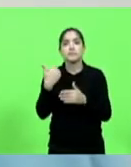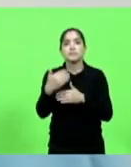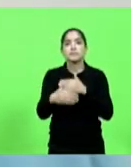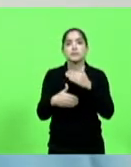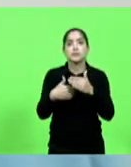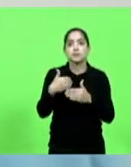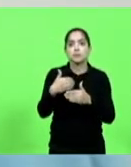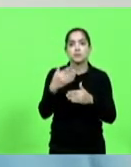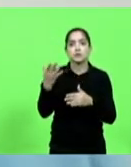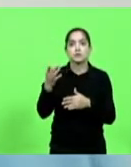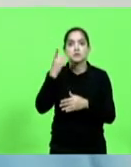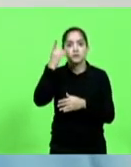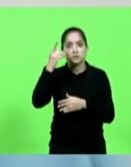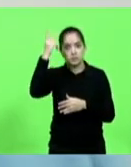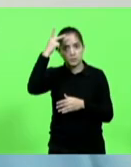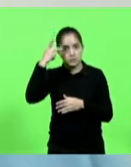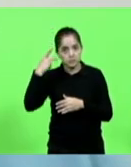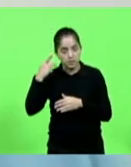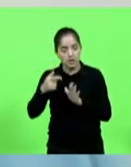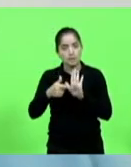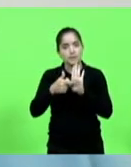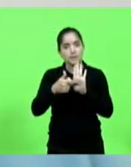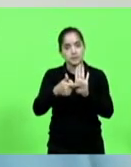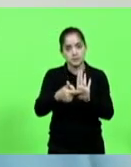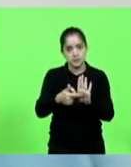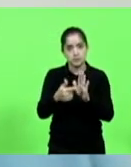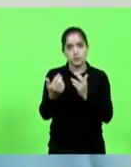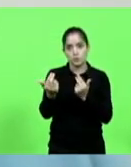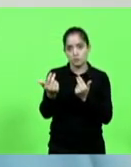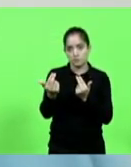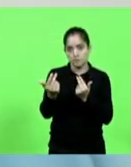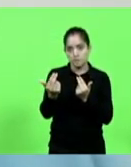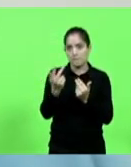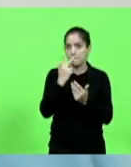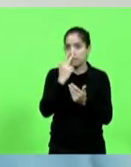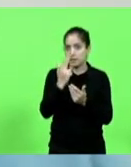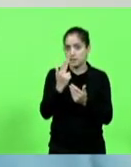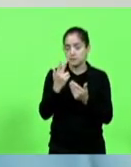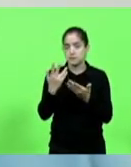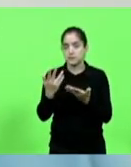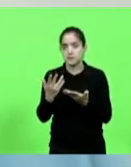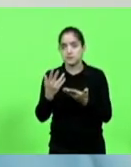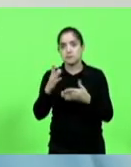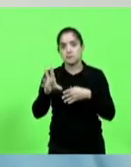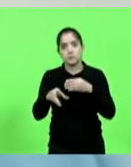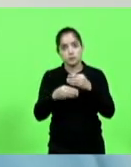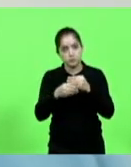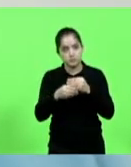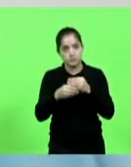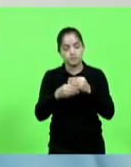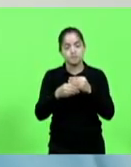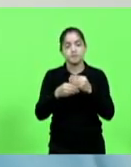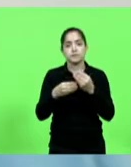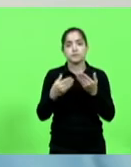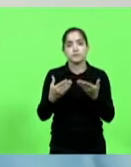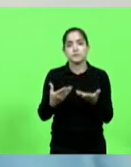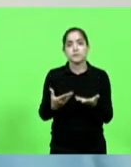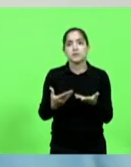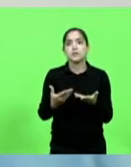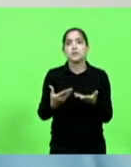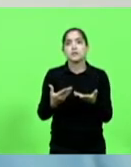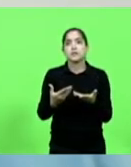deputada Paulinha também apresentou o projeto semelhante, que foi apensado ao nosso, né? No